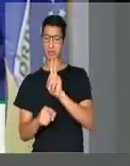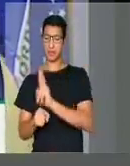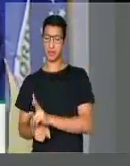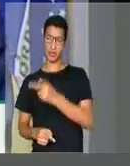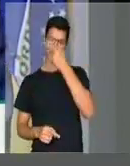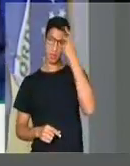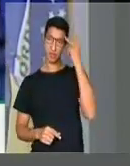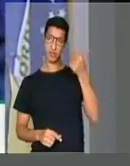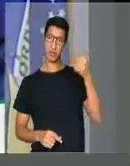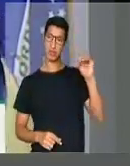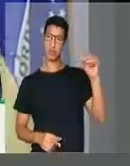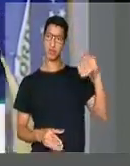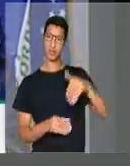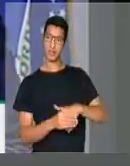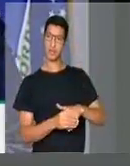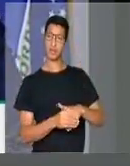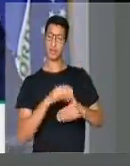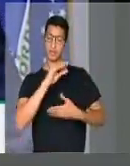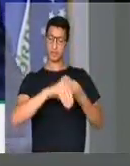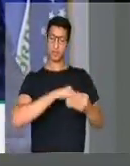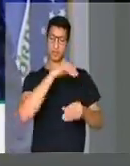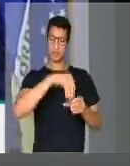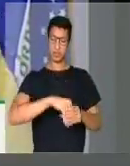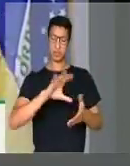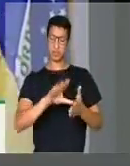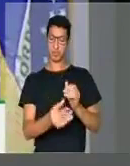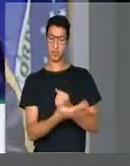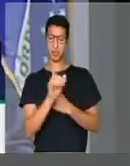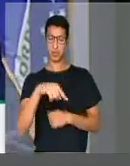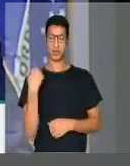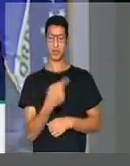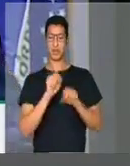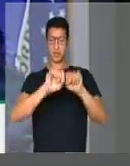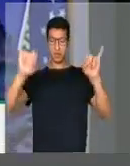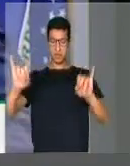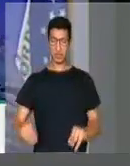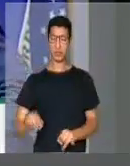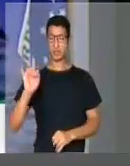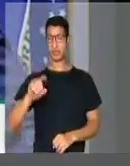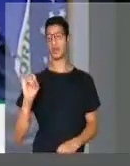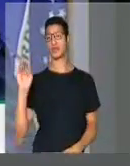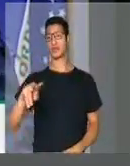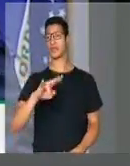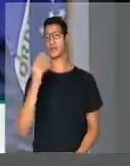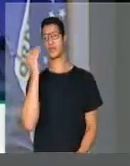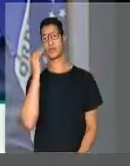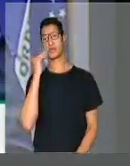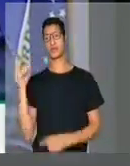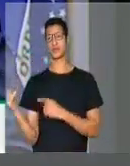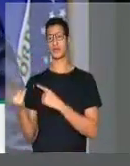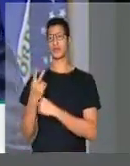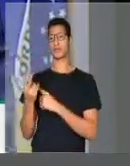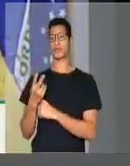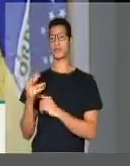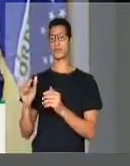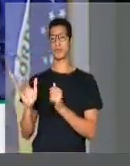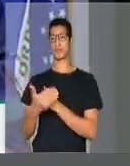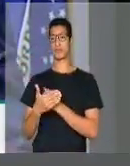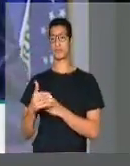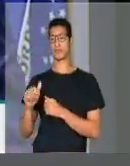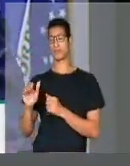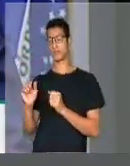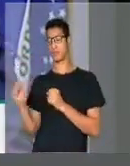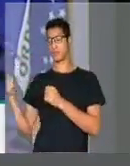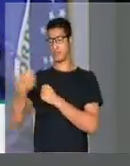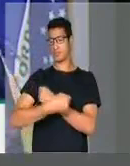aquele sem voto, o que está envolvido em escândalos de corrupção é o nosso sistema atual. Esses sim vão tentar se proteger atrás do